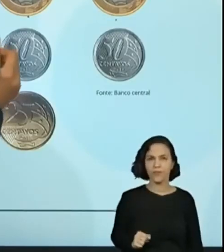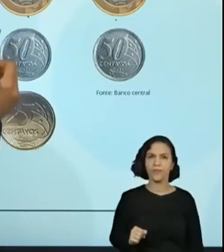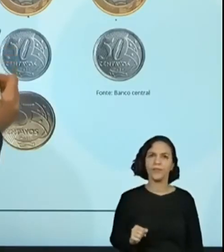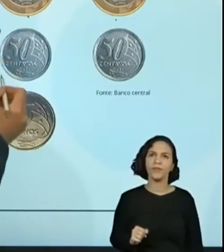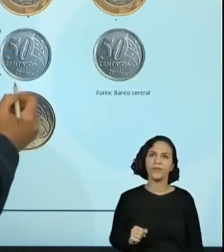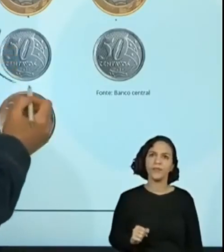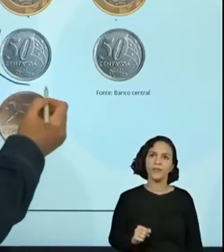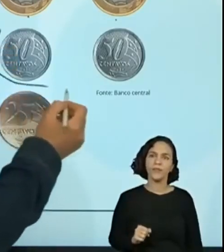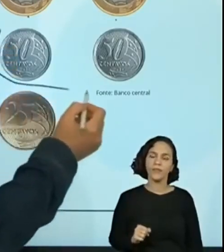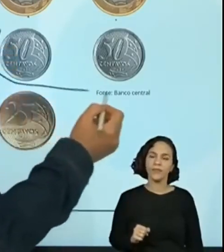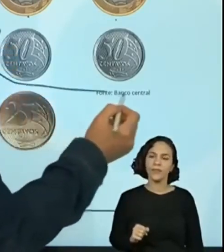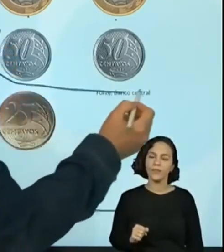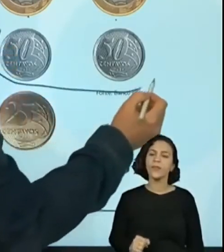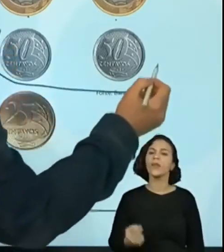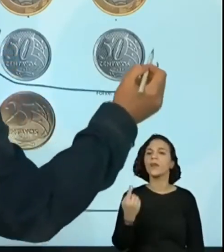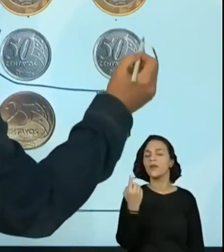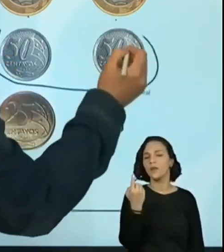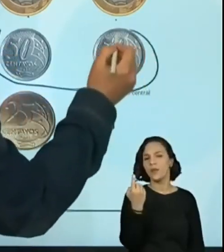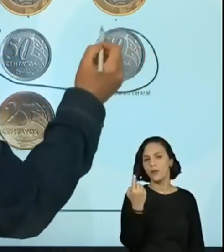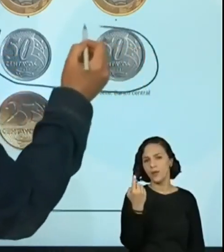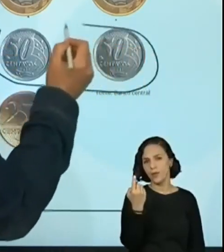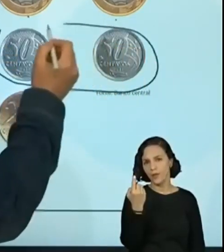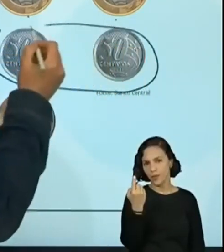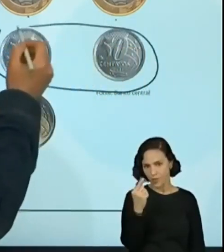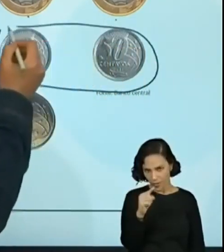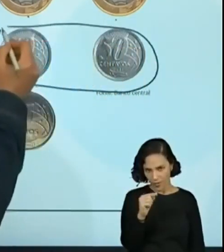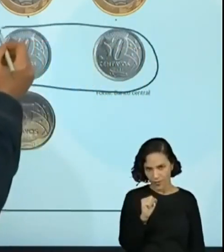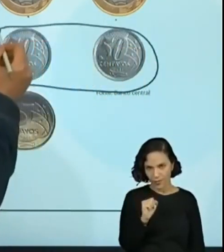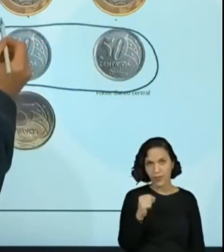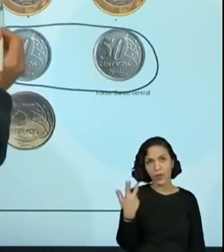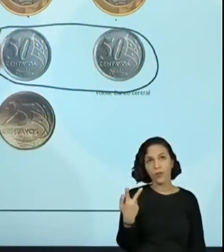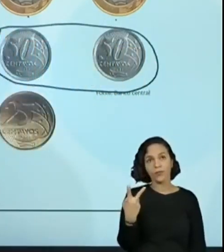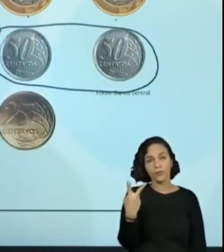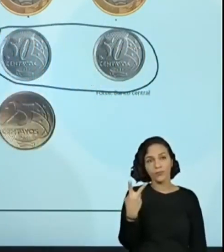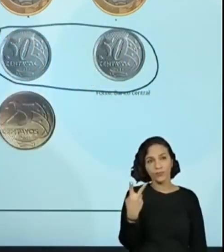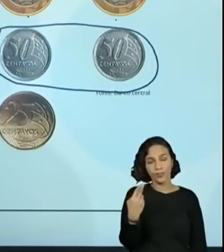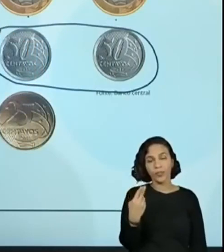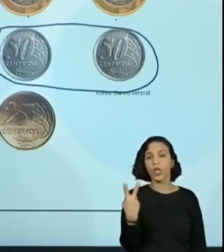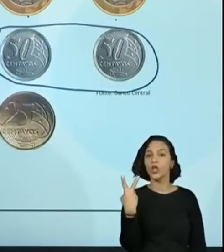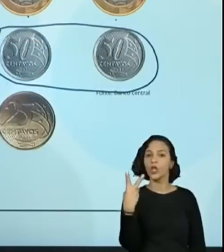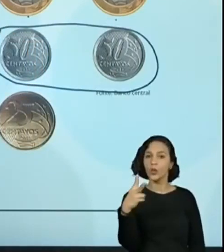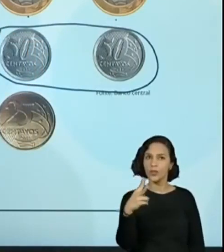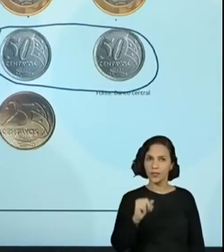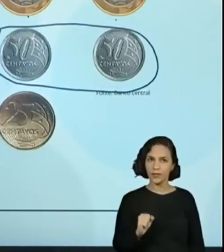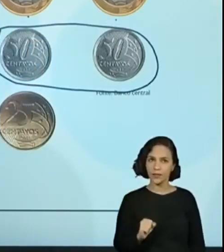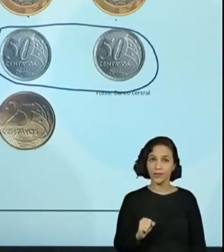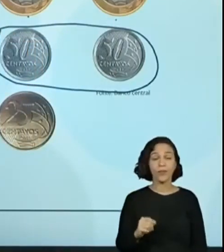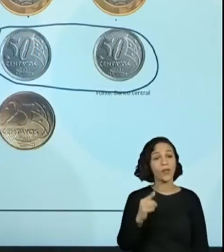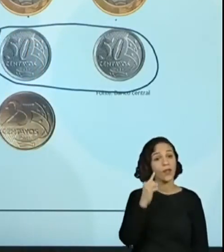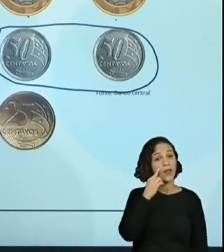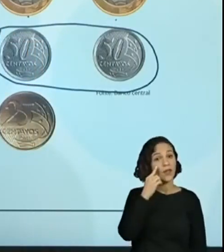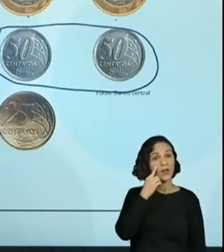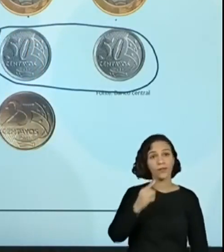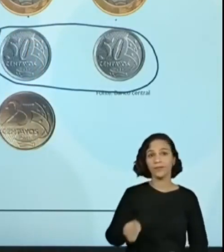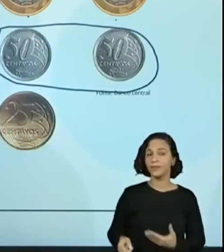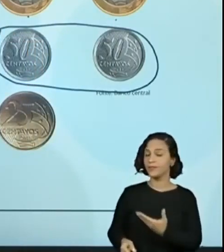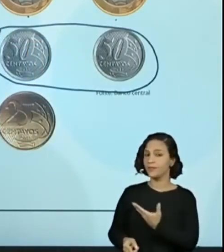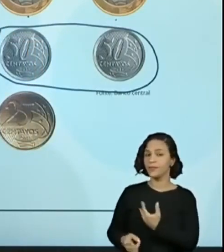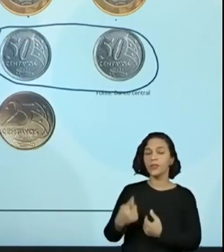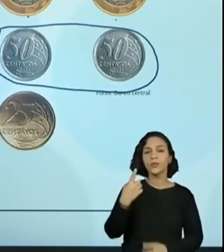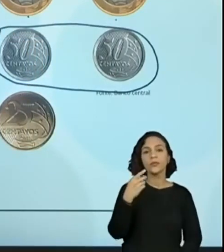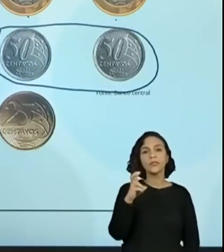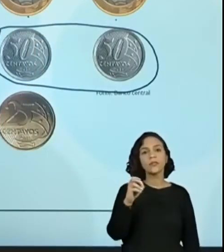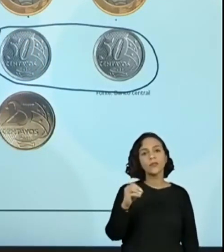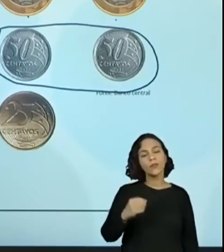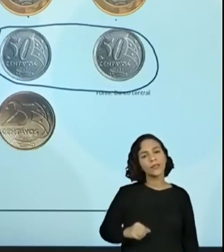Aqui temos o outro real. reais. Então, tem dois reais de cinquenta centavos, tem mais uma moeda de cinquenta centavos aqui. E